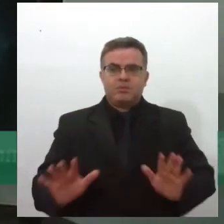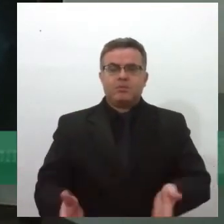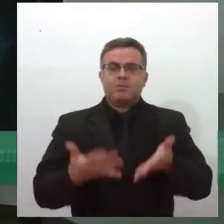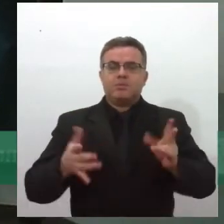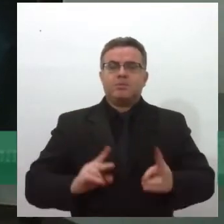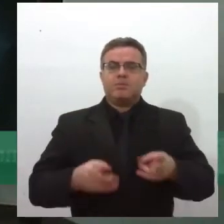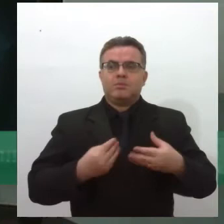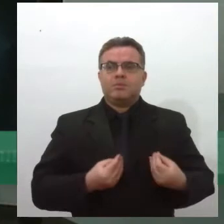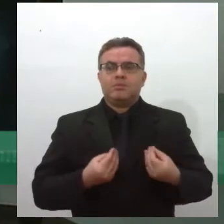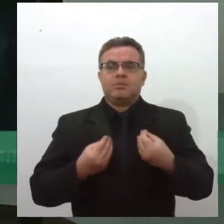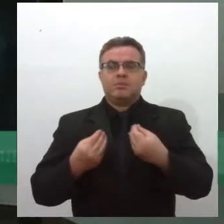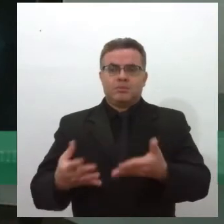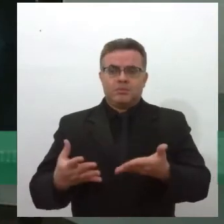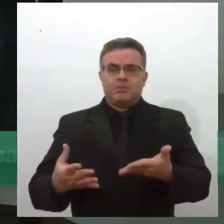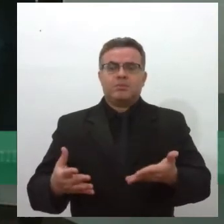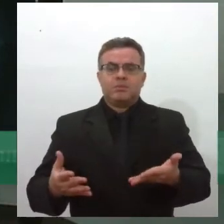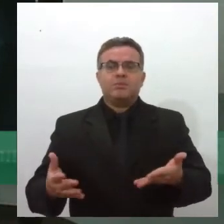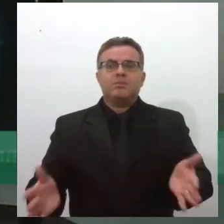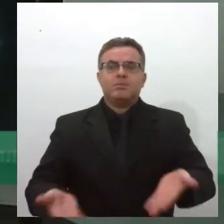Doadores e incentiva